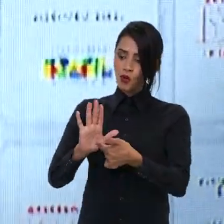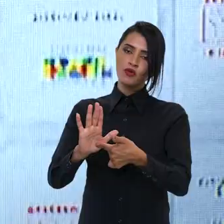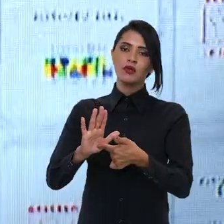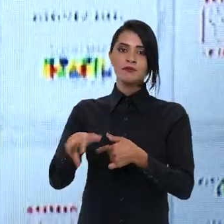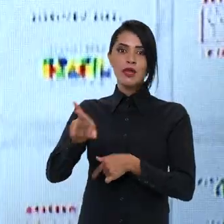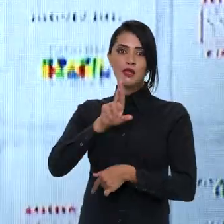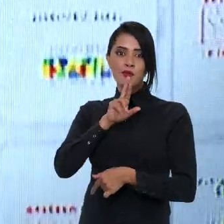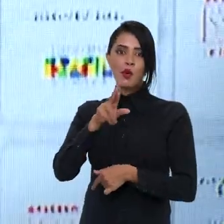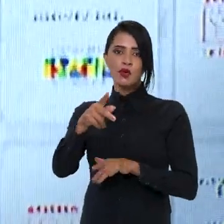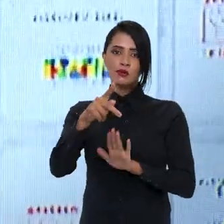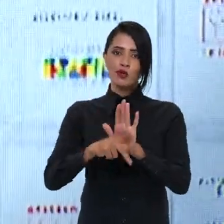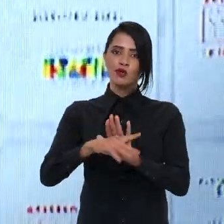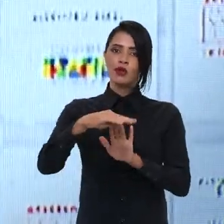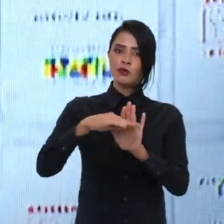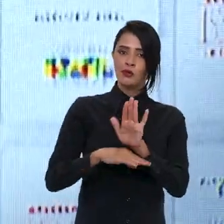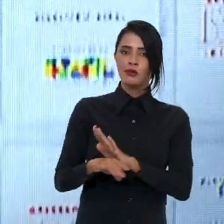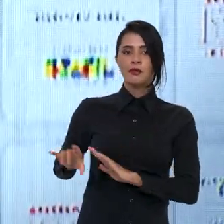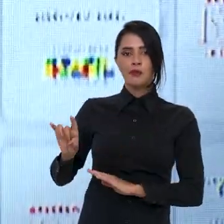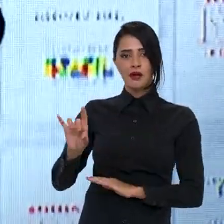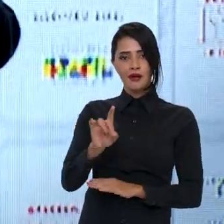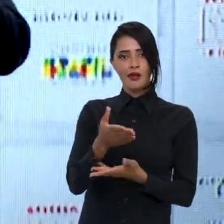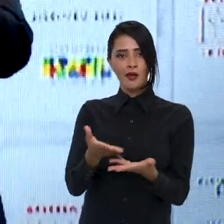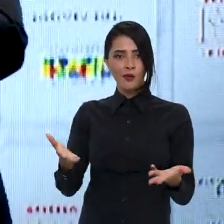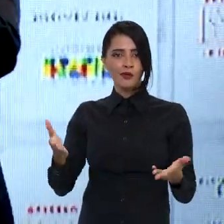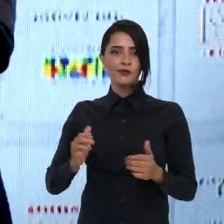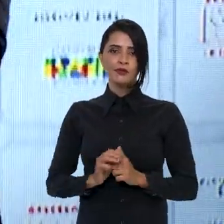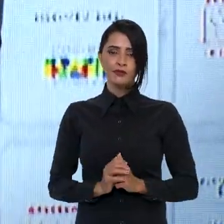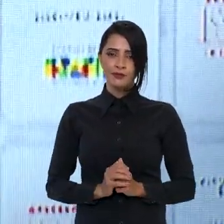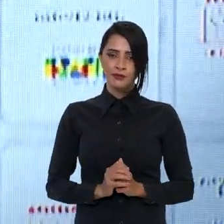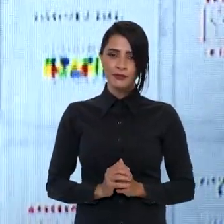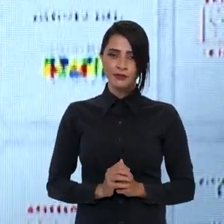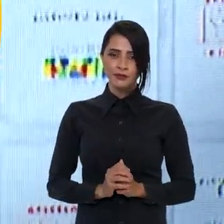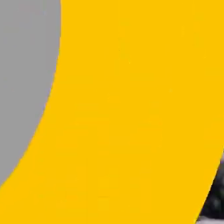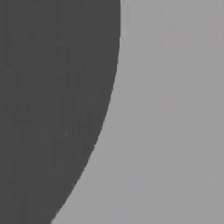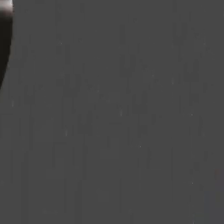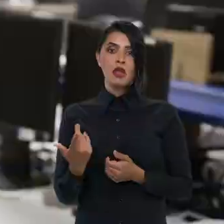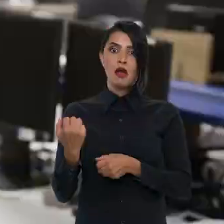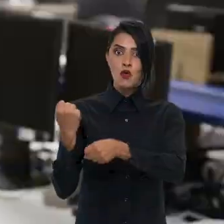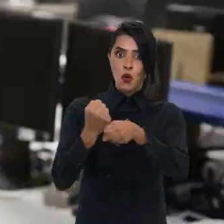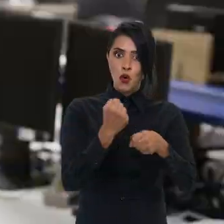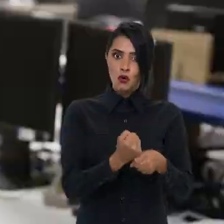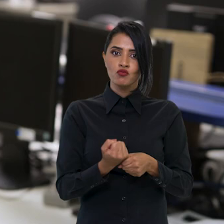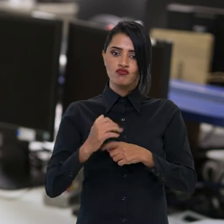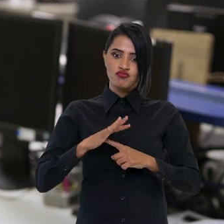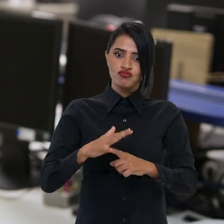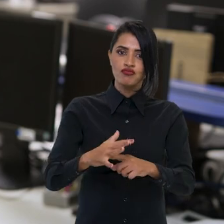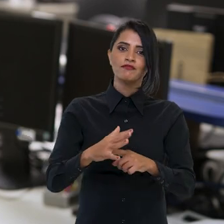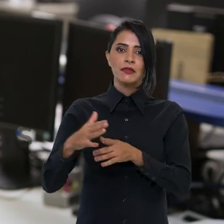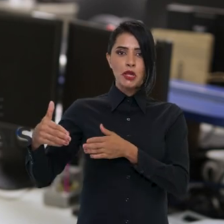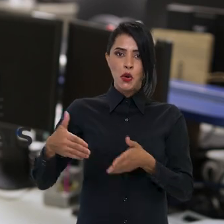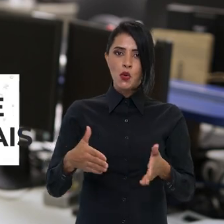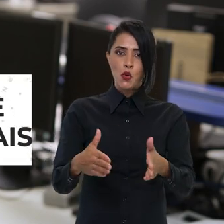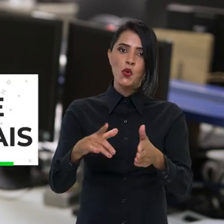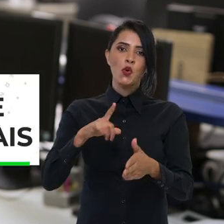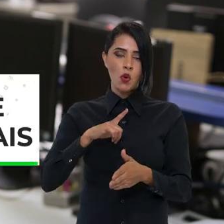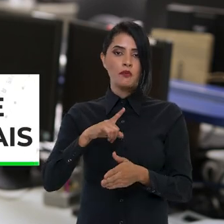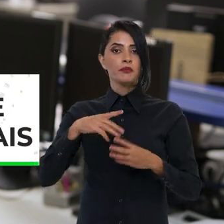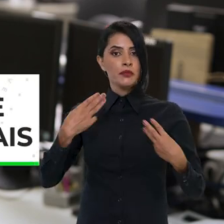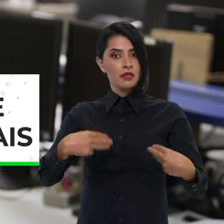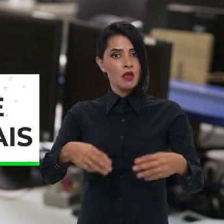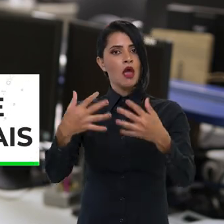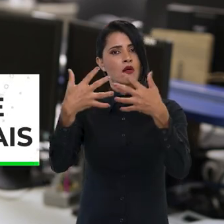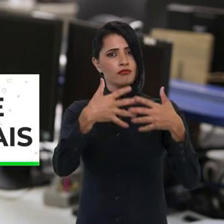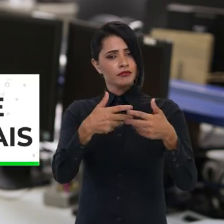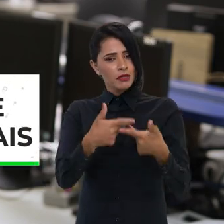apresentar soluções, projetos e programas para cada um e para cada uma de vocês. Máquinas na rua. O Ministério dos